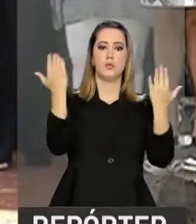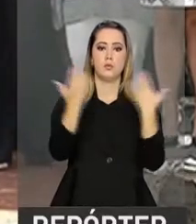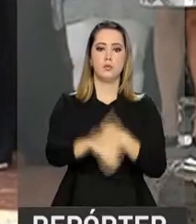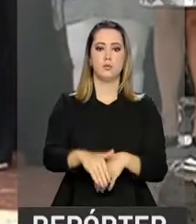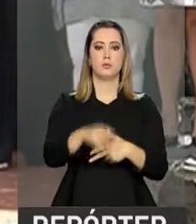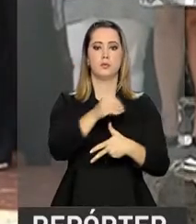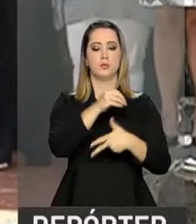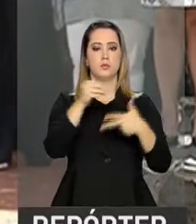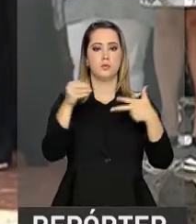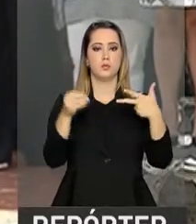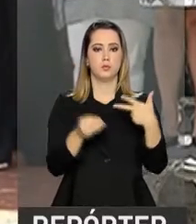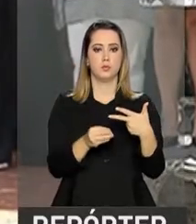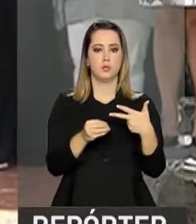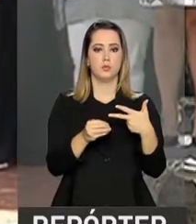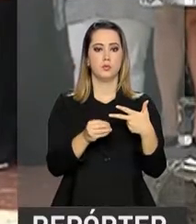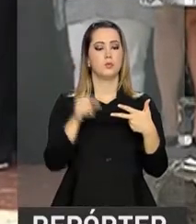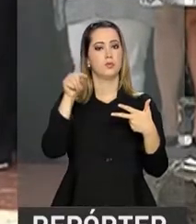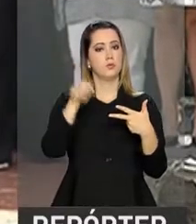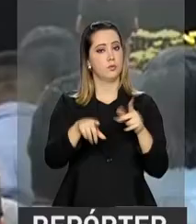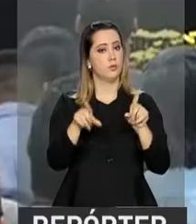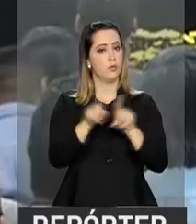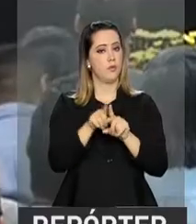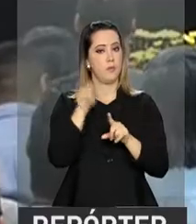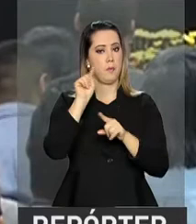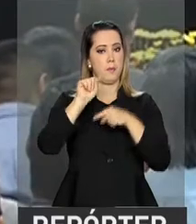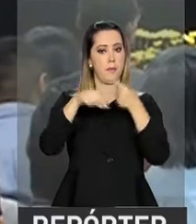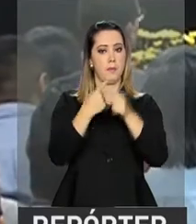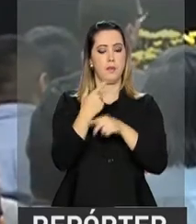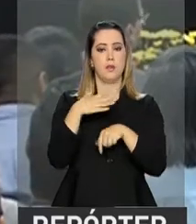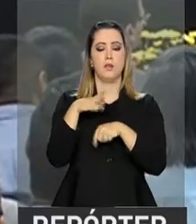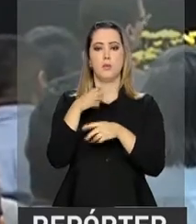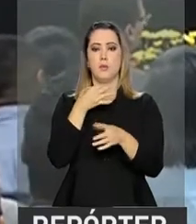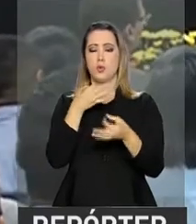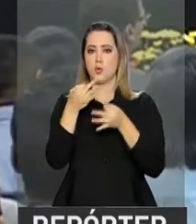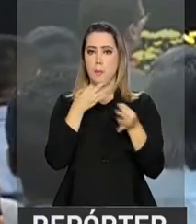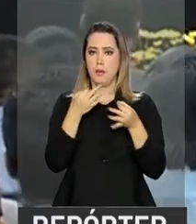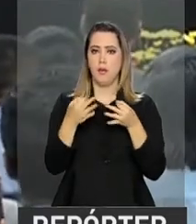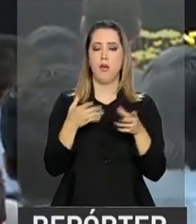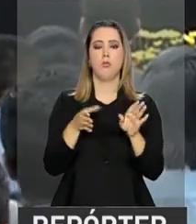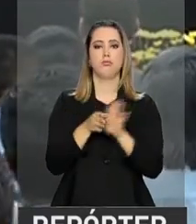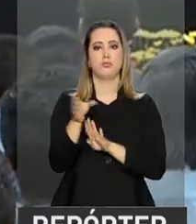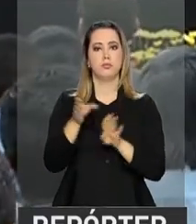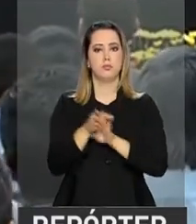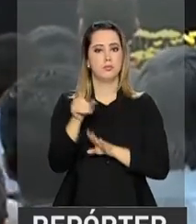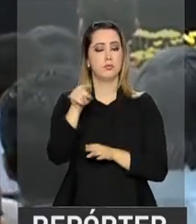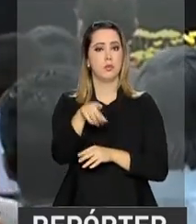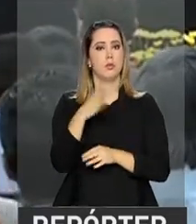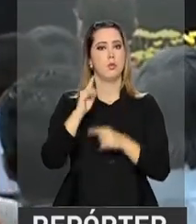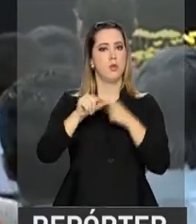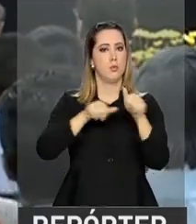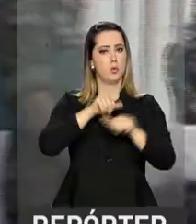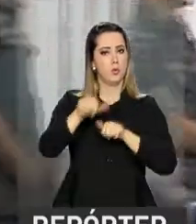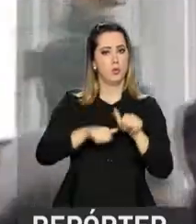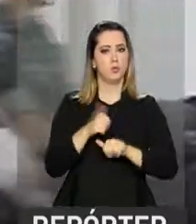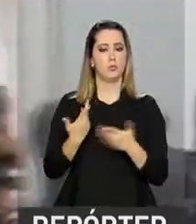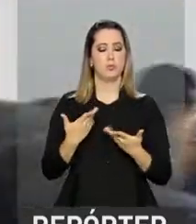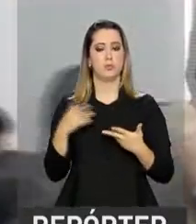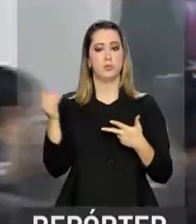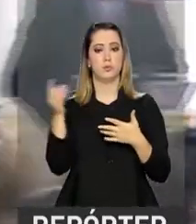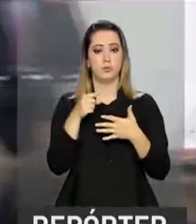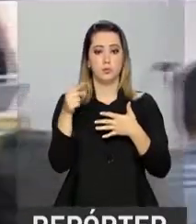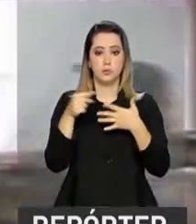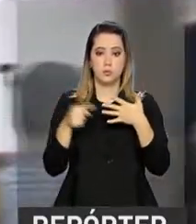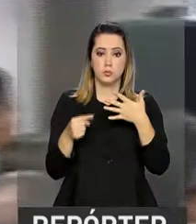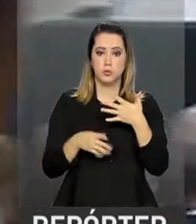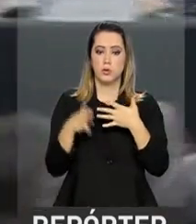das provas do Exame Nacional do Ensino Médio, Enem. Depois de uma consulta pública, o Enem 2017 passou por mudanças. Os detalhes